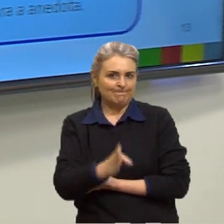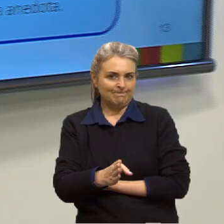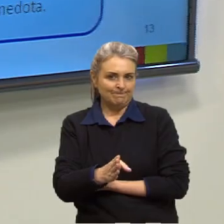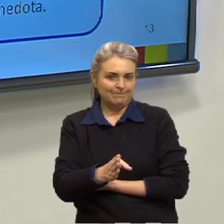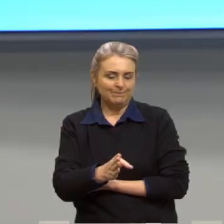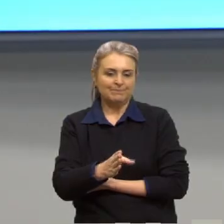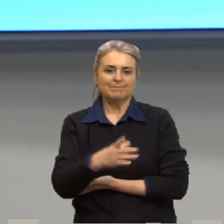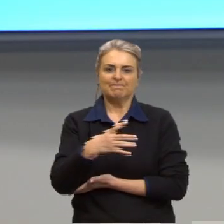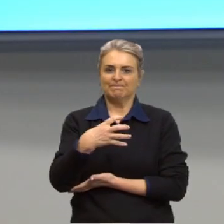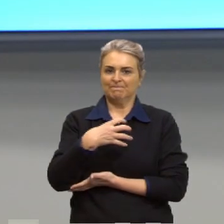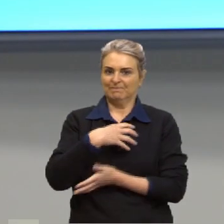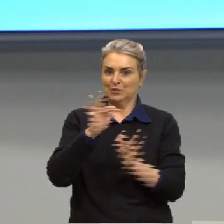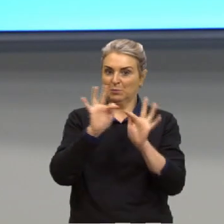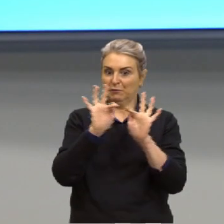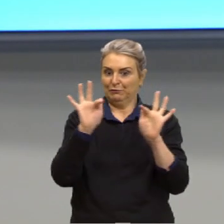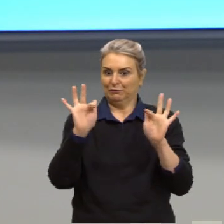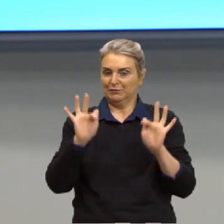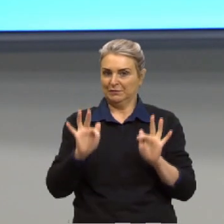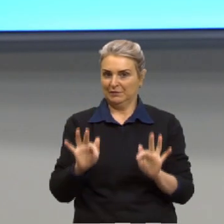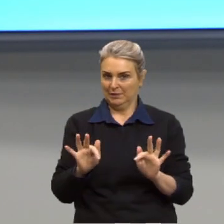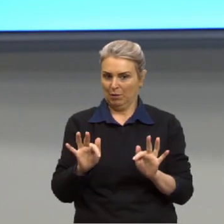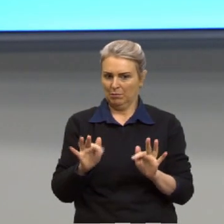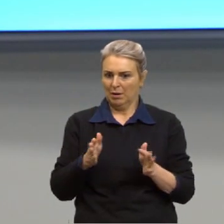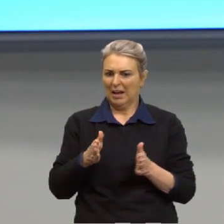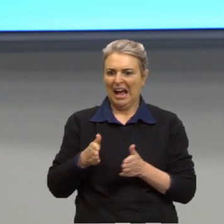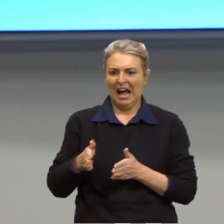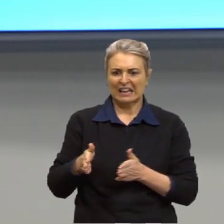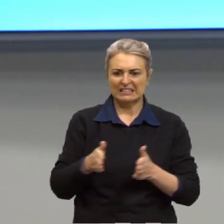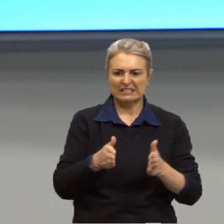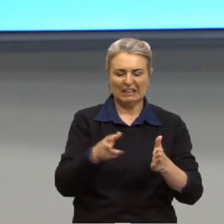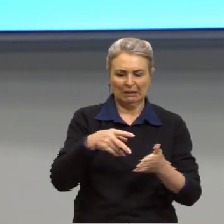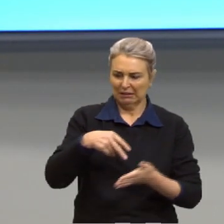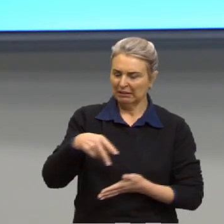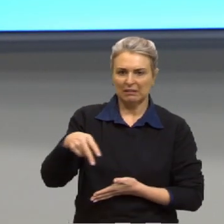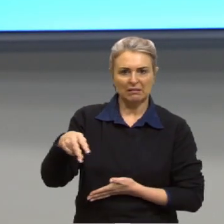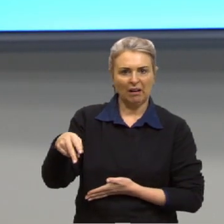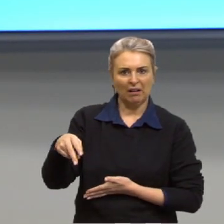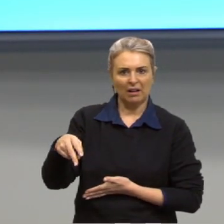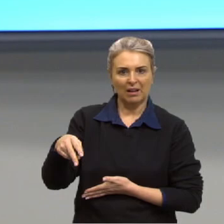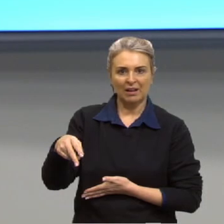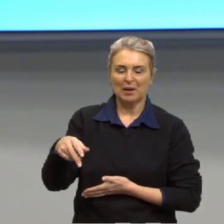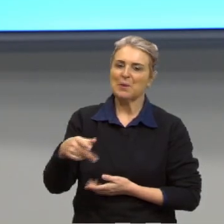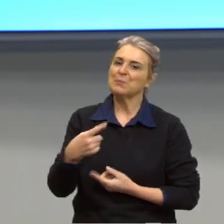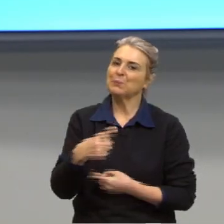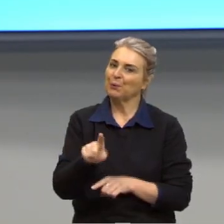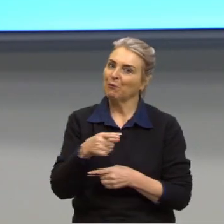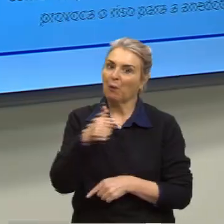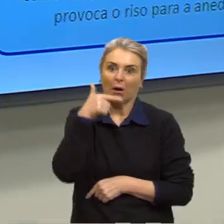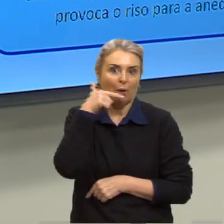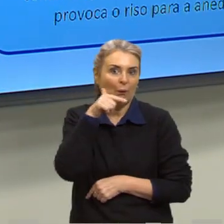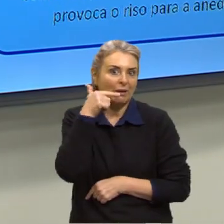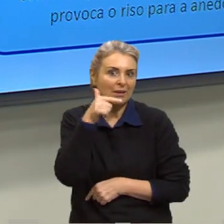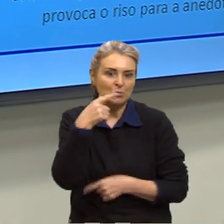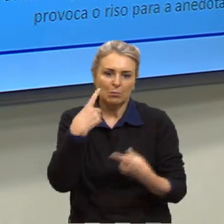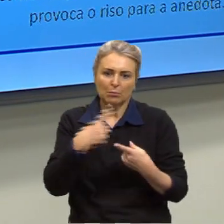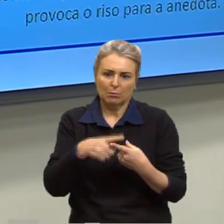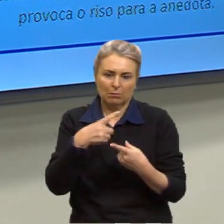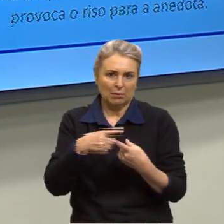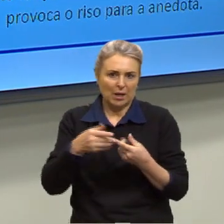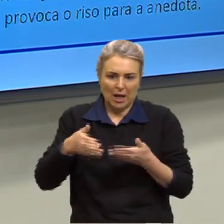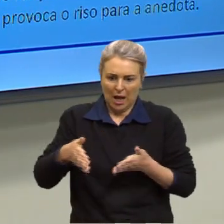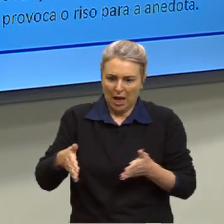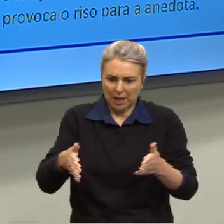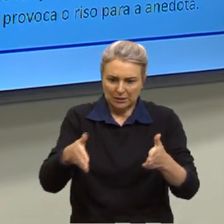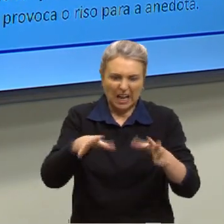função o fato da estrada andar, é isso que vai provocar riso. Porque, de fato, a